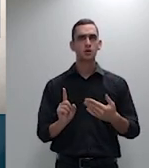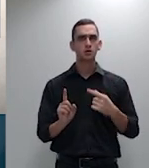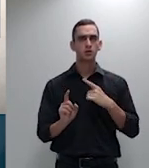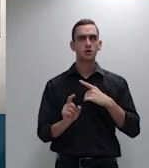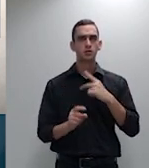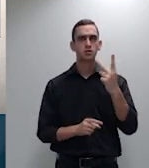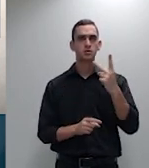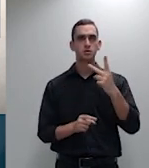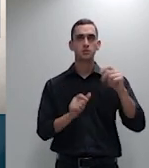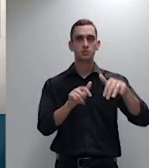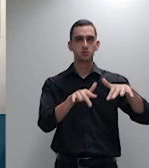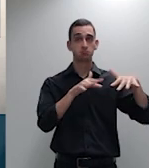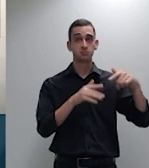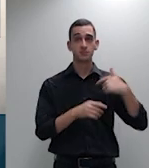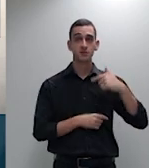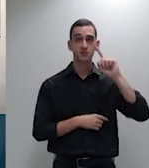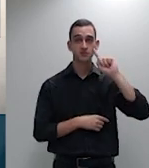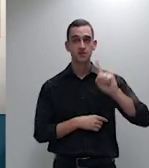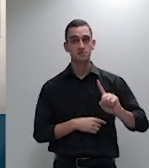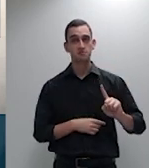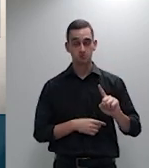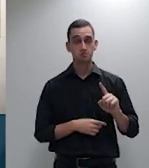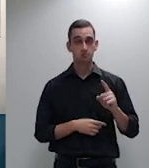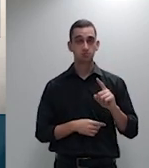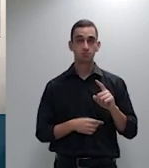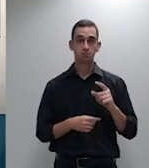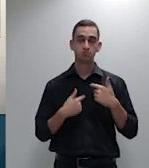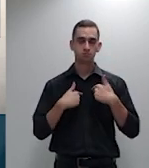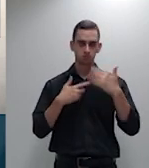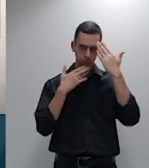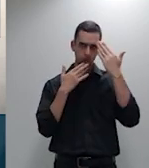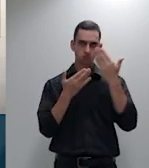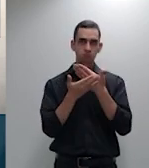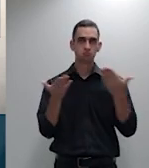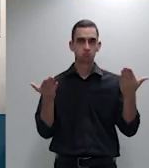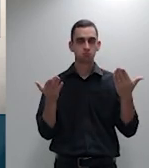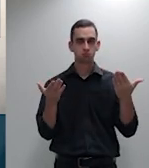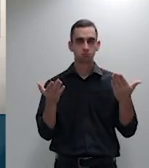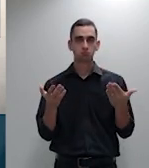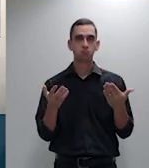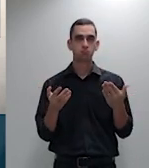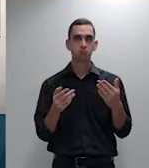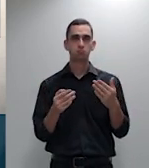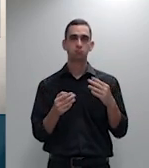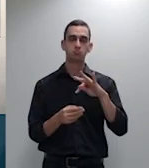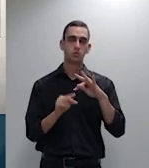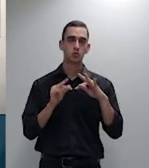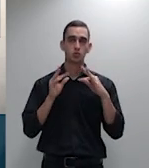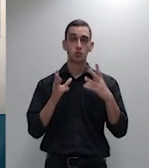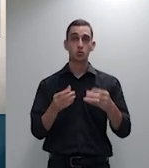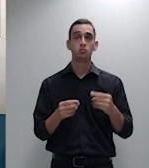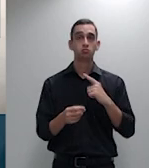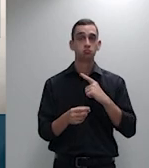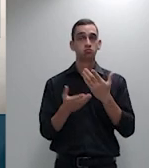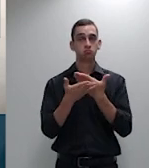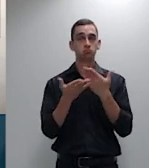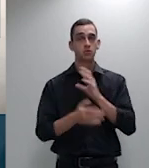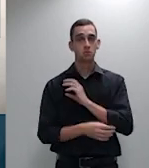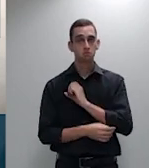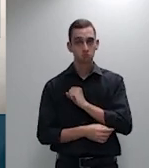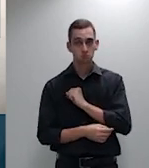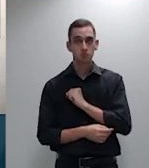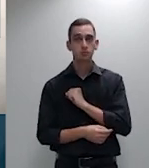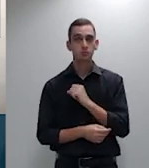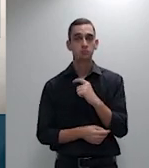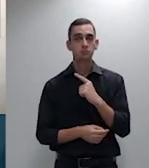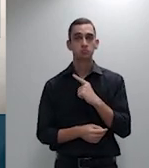sabia, realmente. Agradeço de coração a amorosidade que todos me dedicam nesse